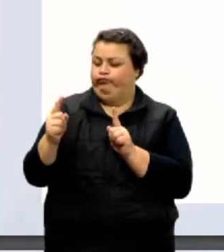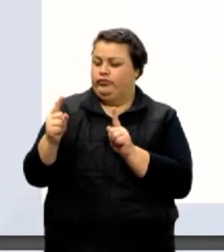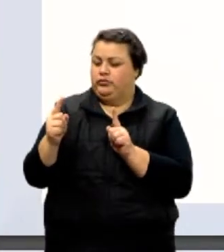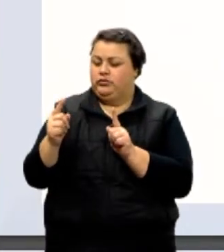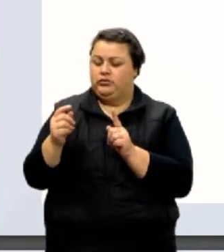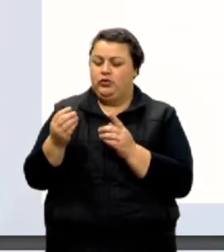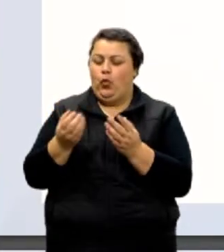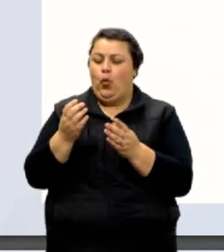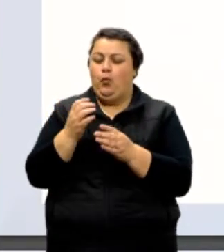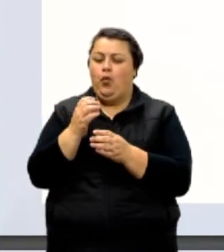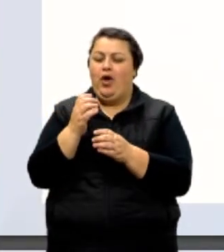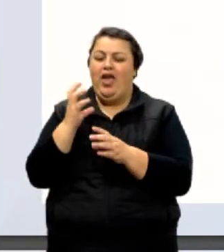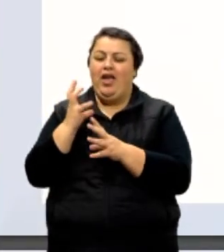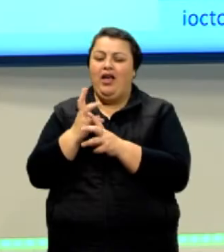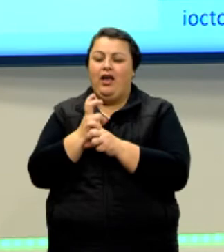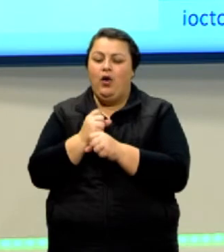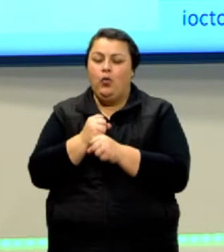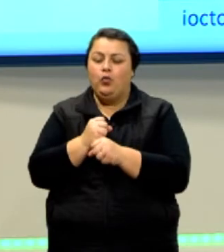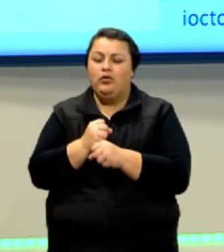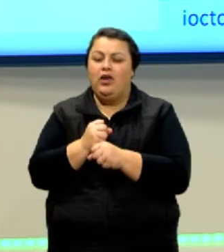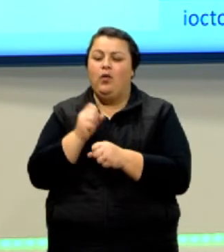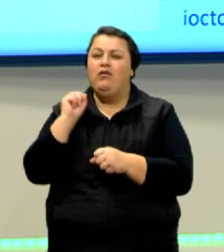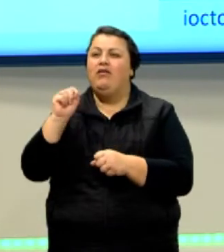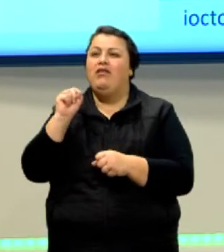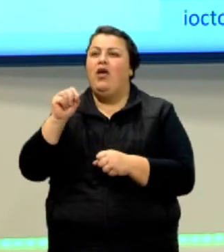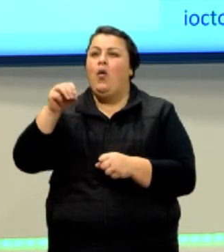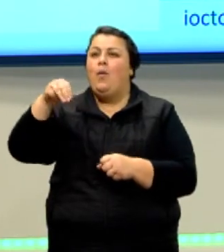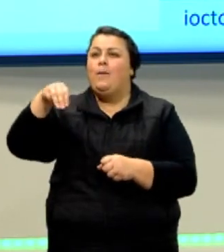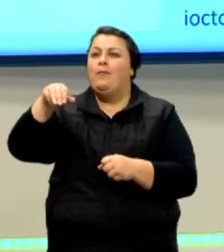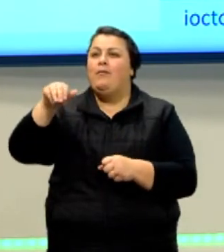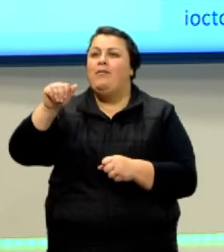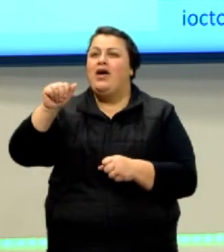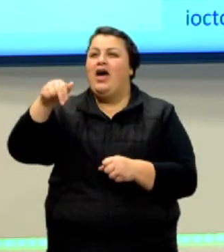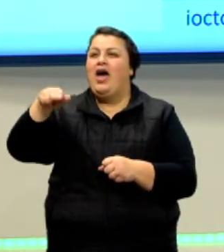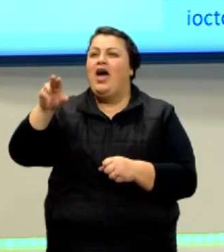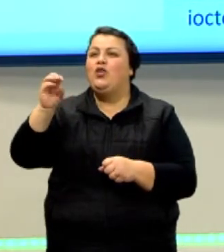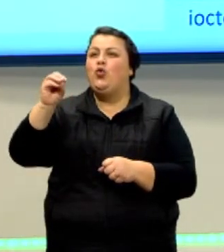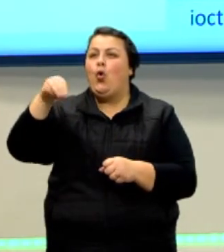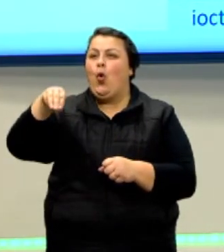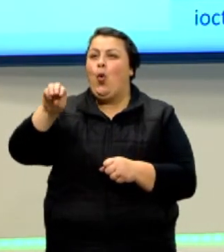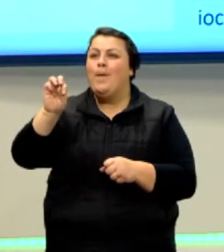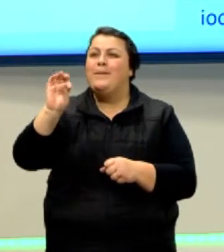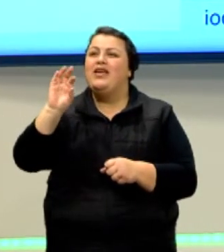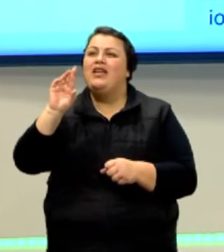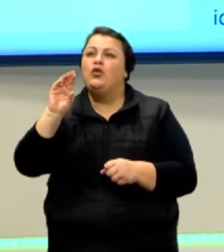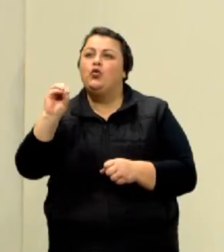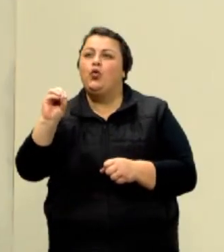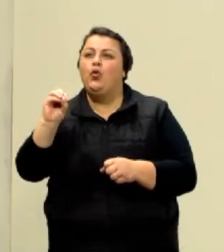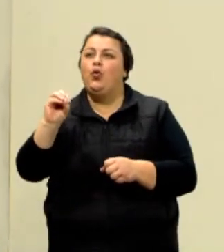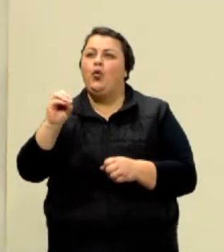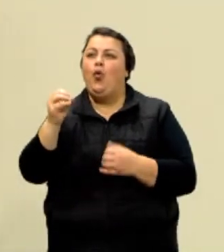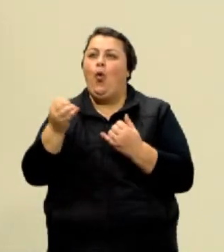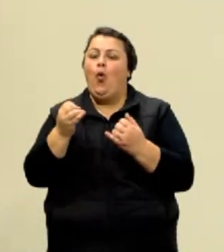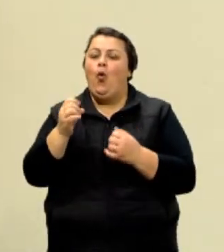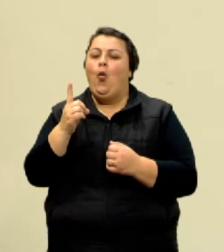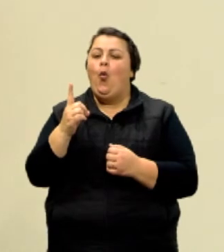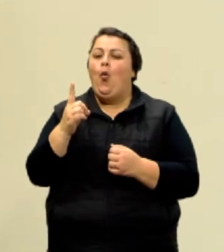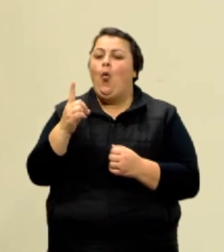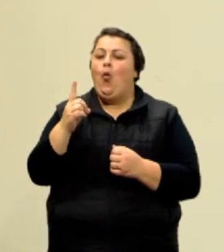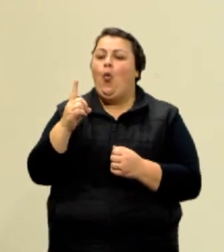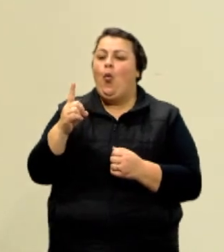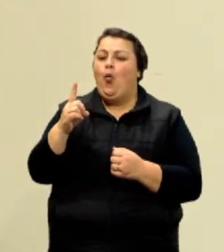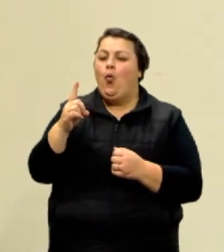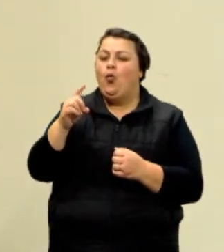O que que é um nanômetro? Dez na menos nove. Mil, milhão, bilhão. Ou seja, um bilionésimo de metro. Um